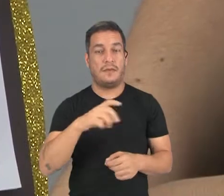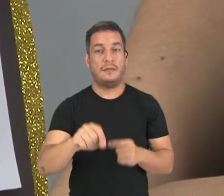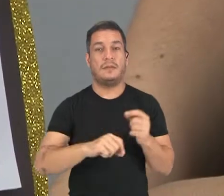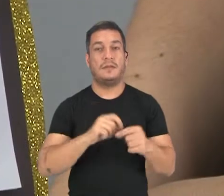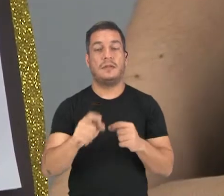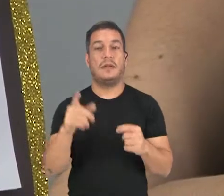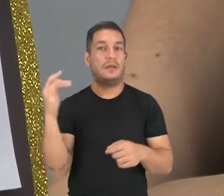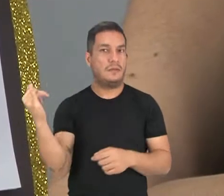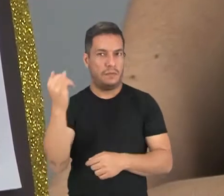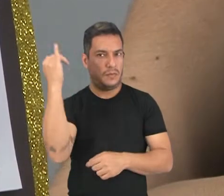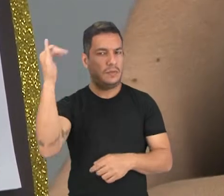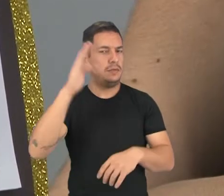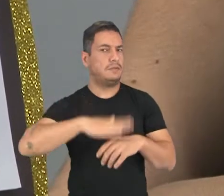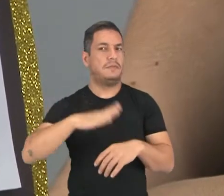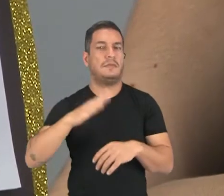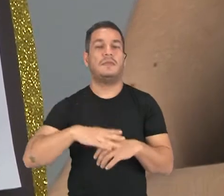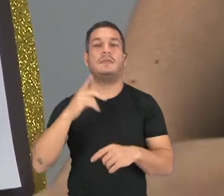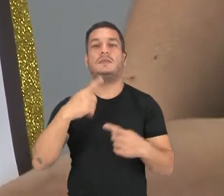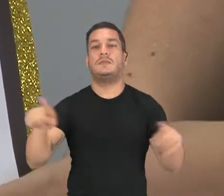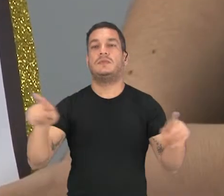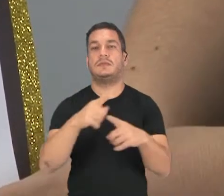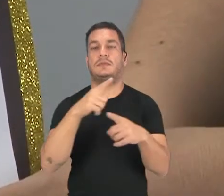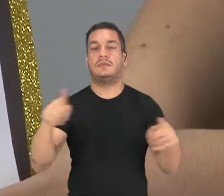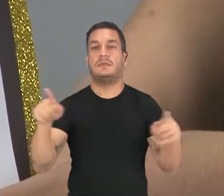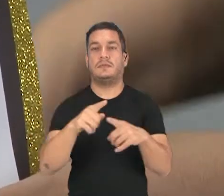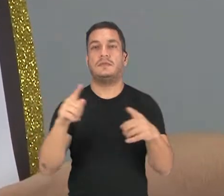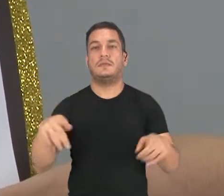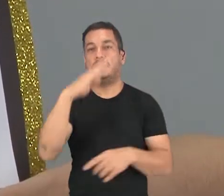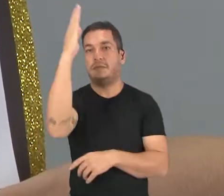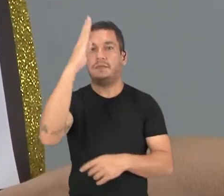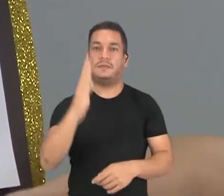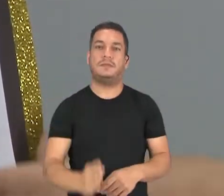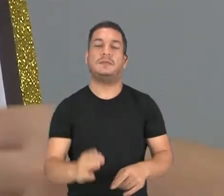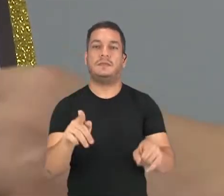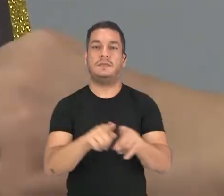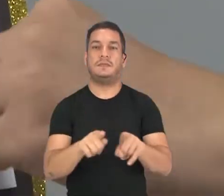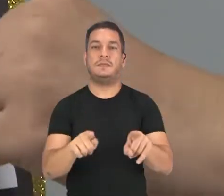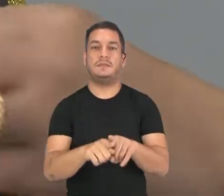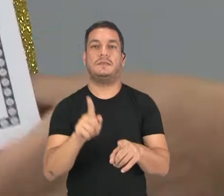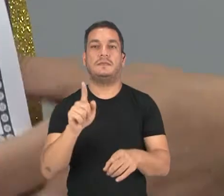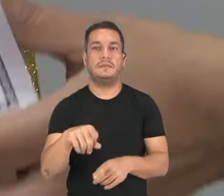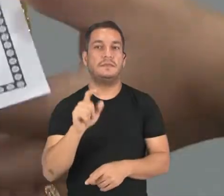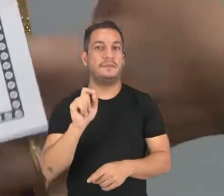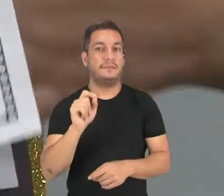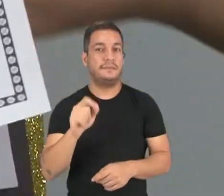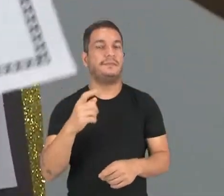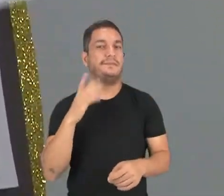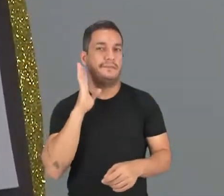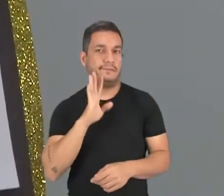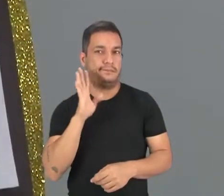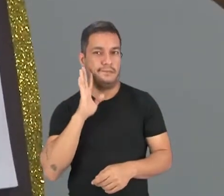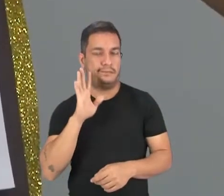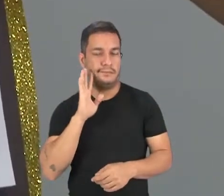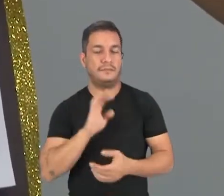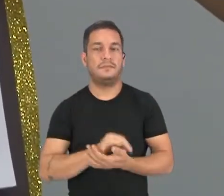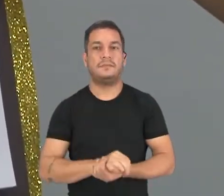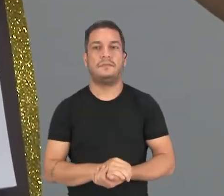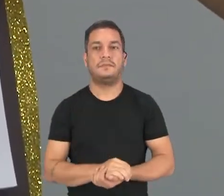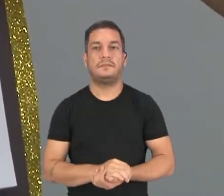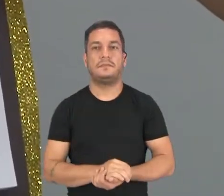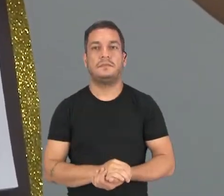mais importantes expressões musical do nosso Brasil. Também é muito divertido ele.